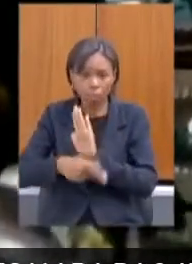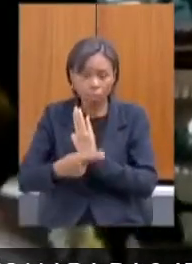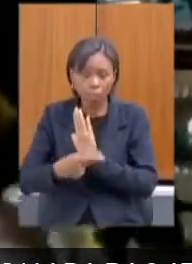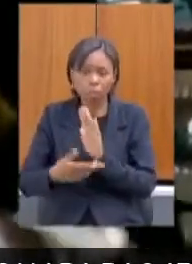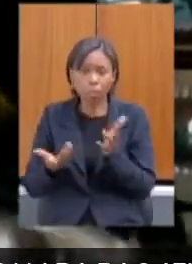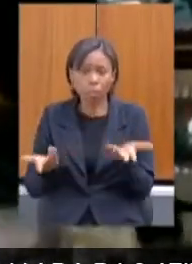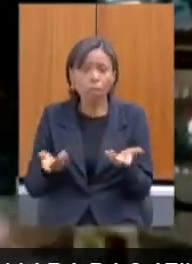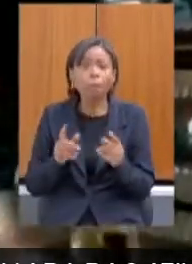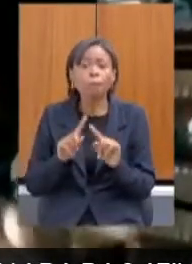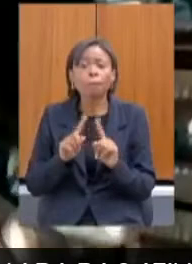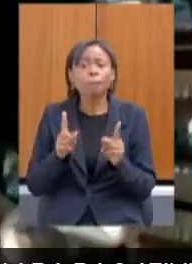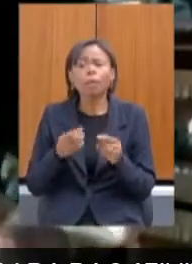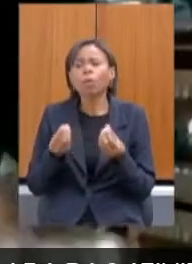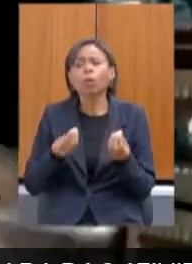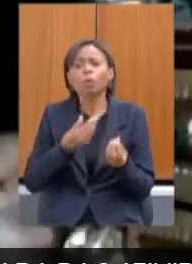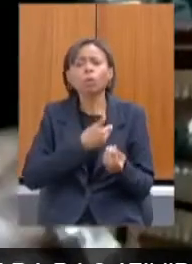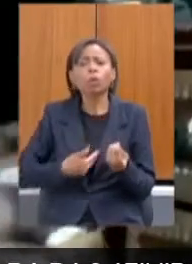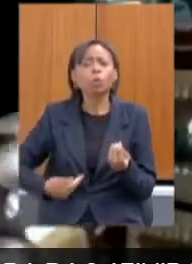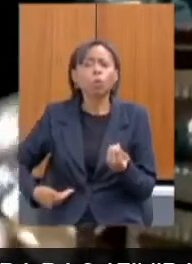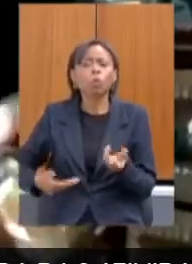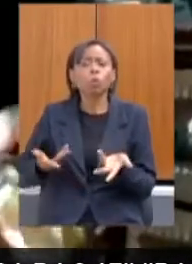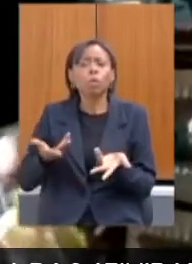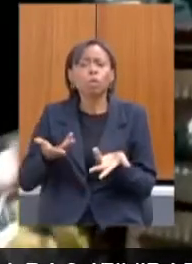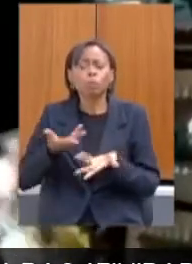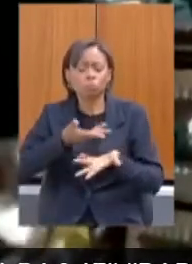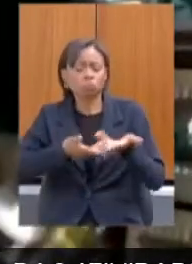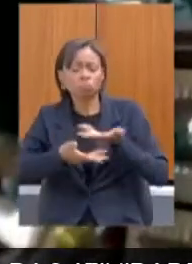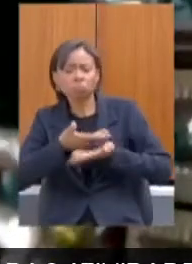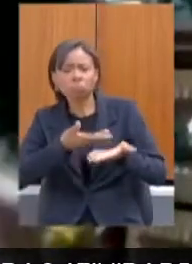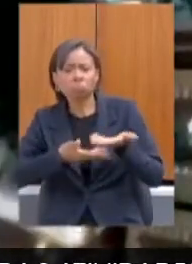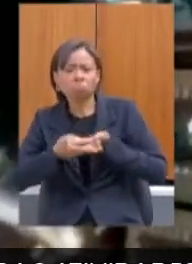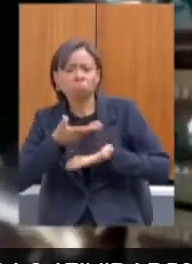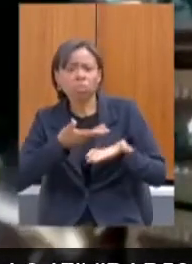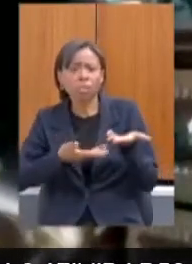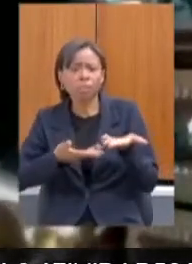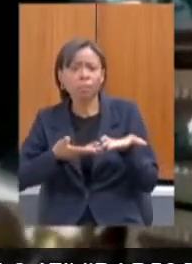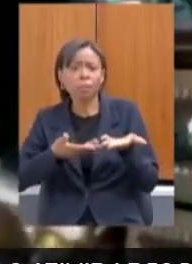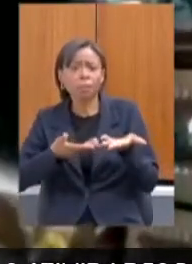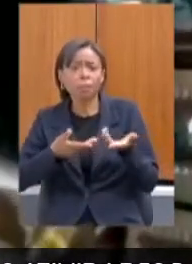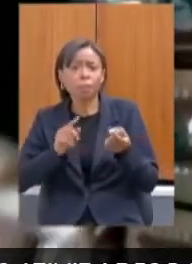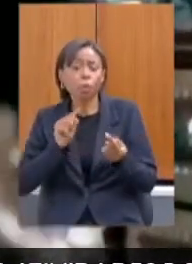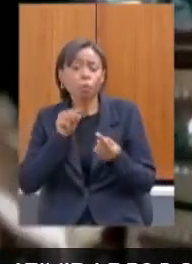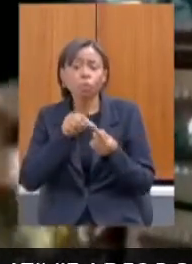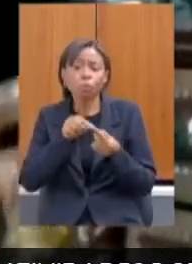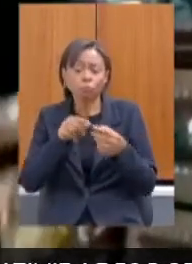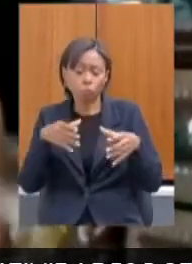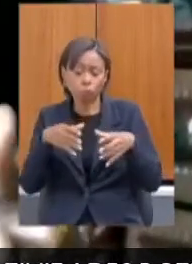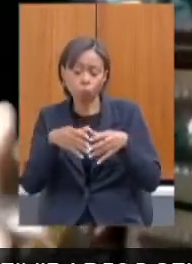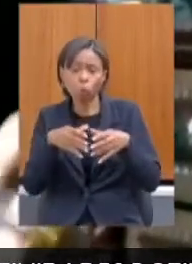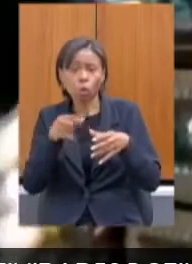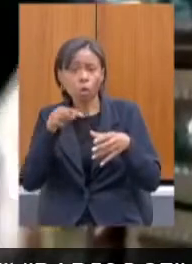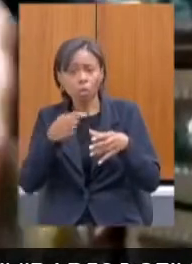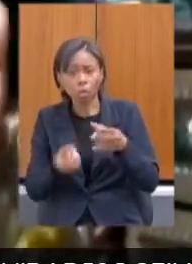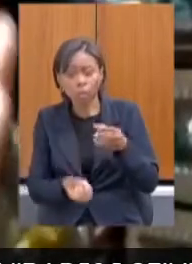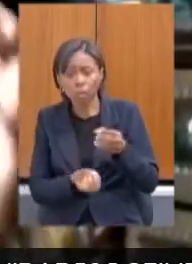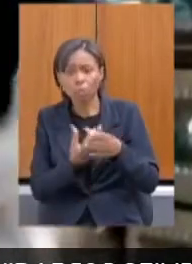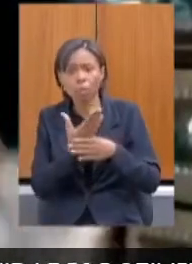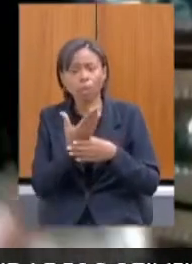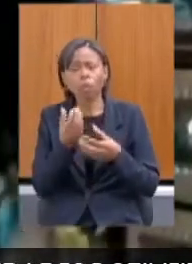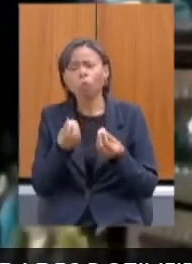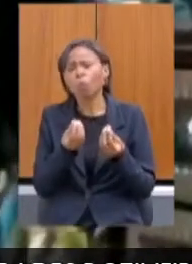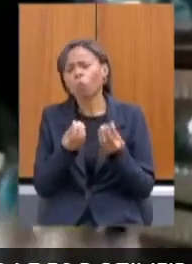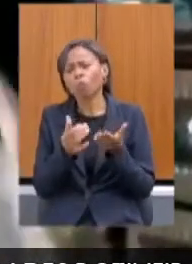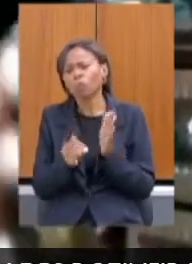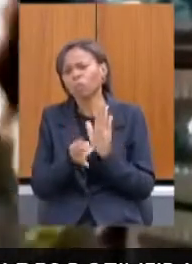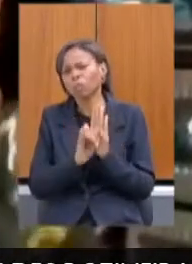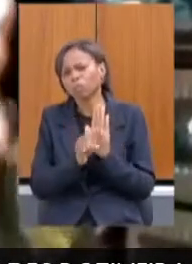mas como que o Estado tem se articulado para que o Comitê venha a ser composto, como que vai ser o edital,